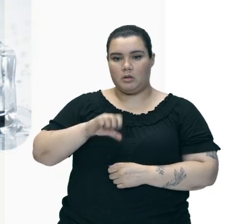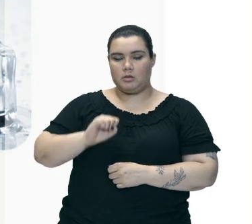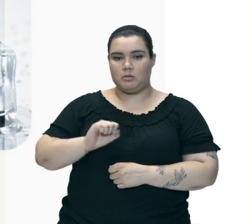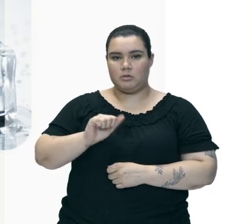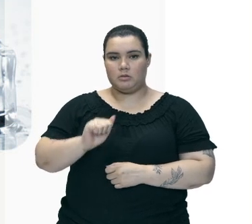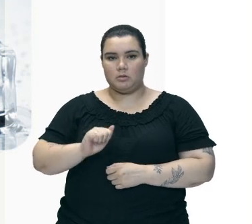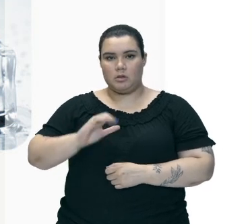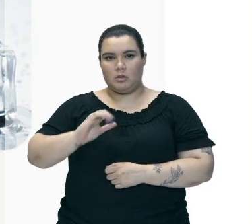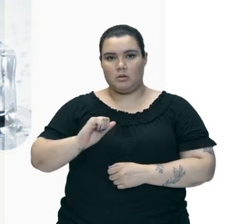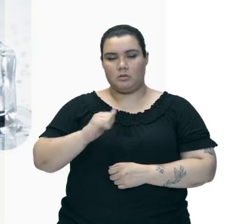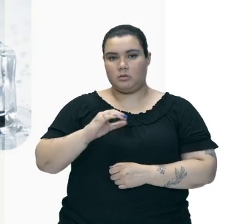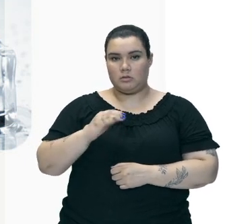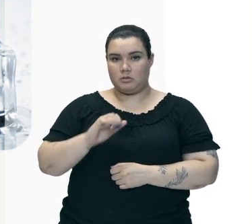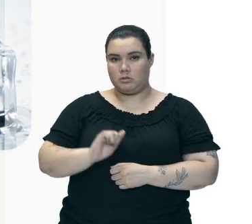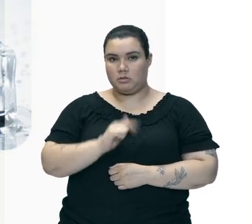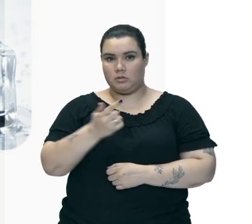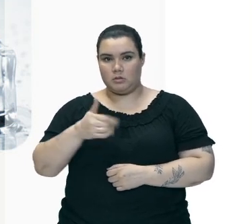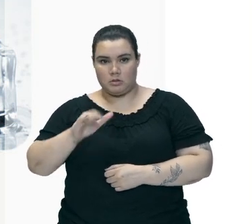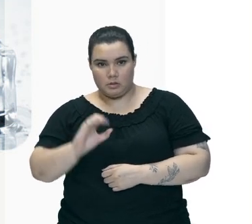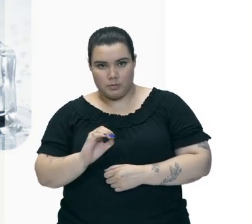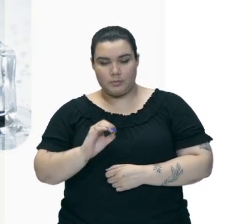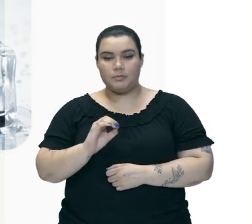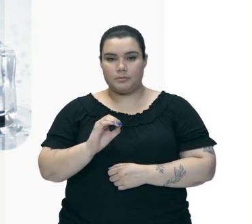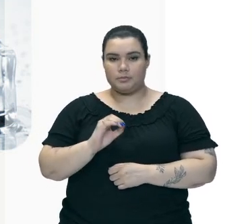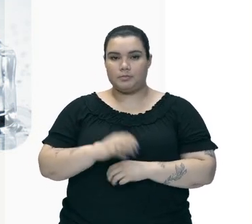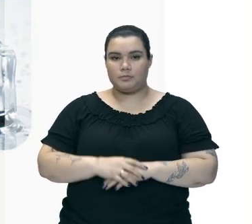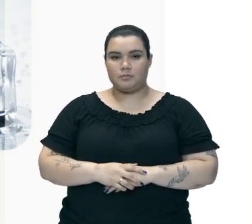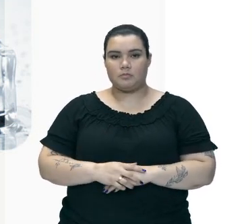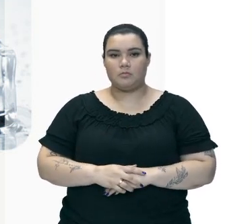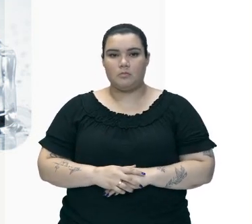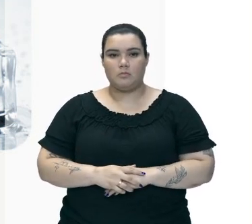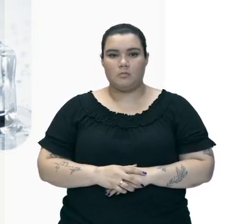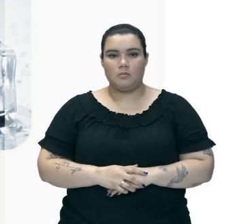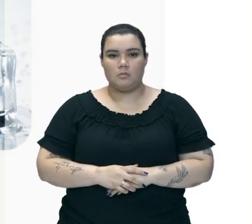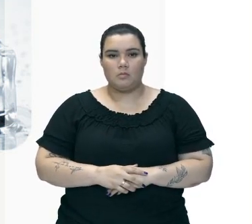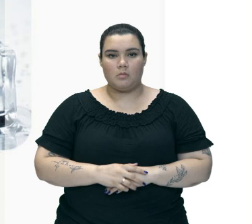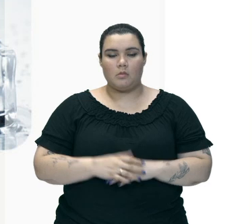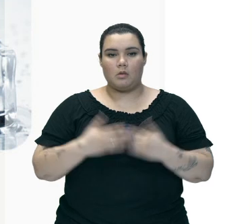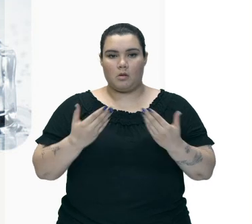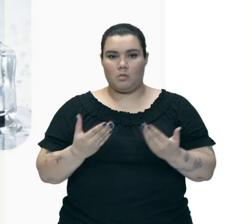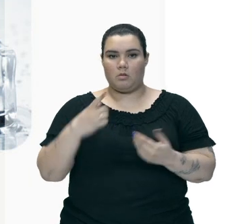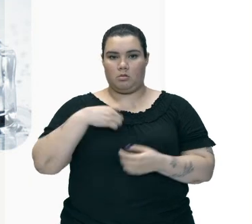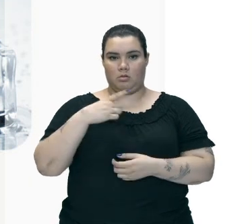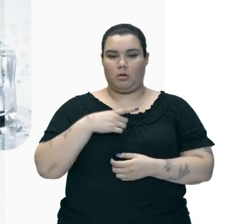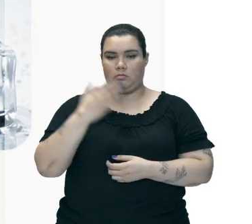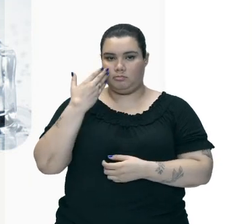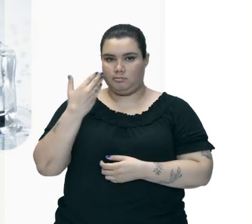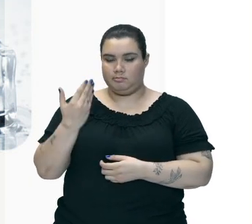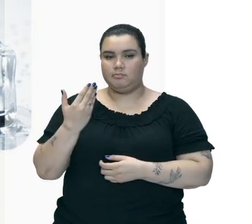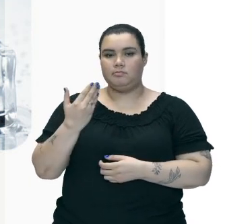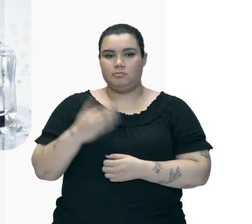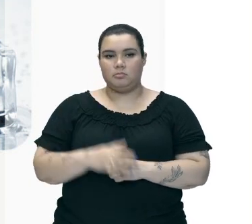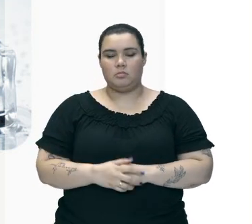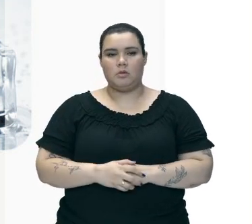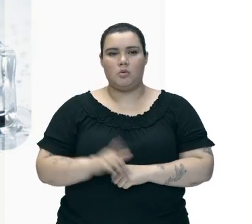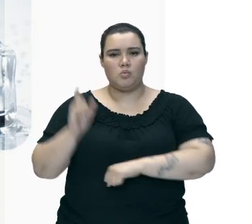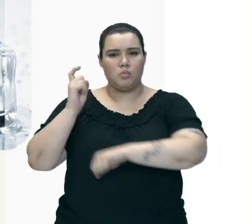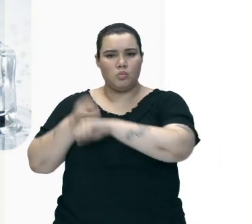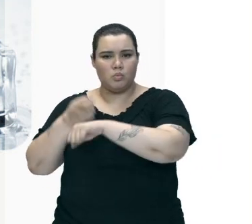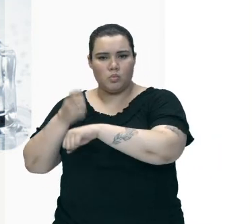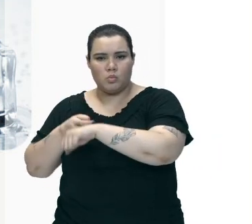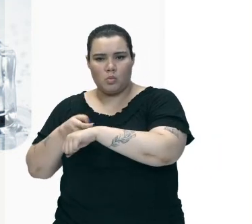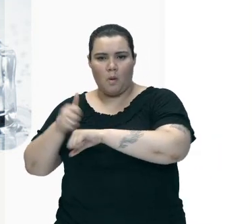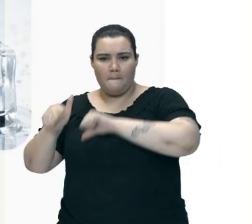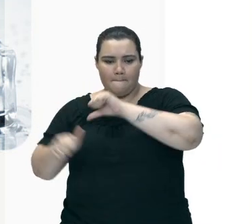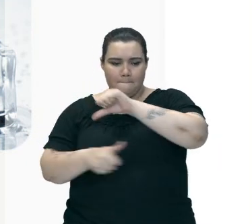Condensação Quando nós Temos do sólido Para o gasoso Ah professor Tem alguma coisa